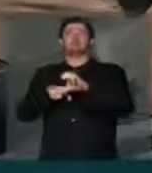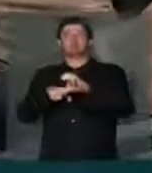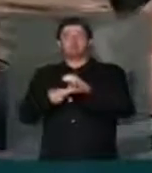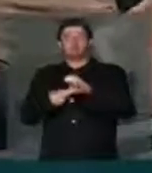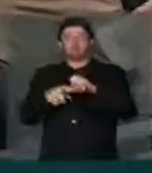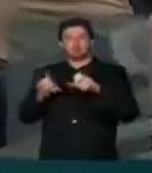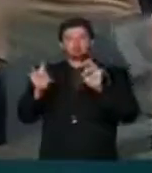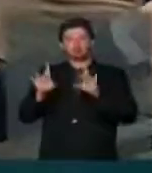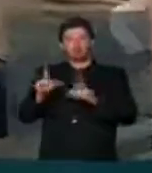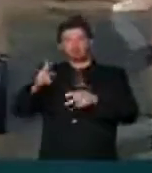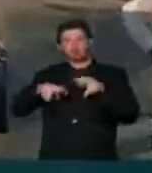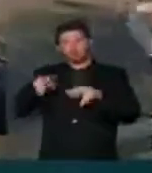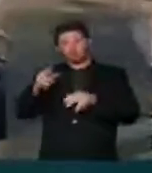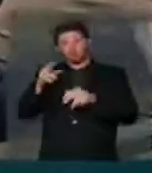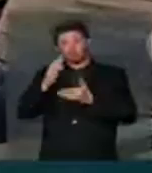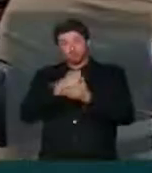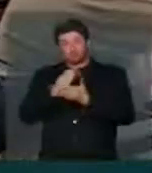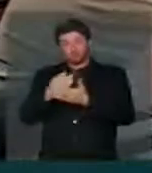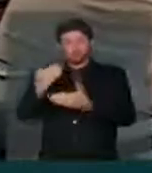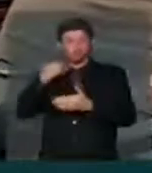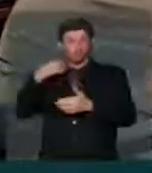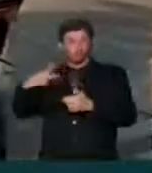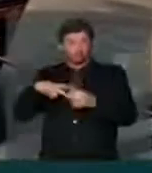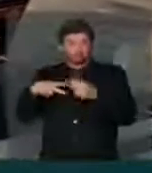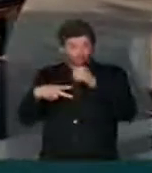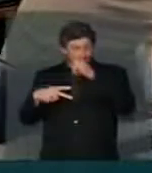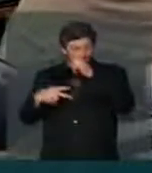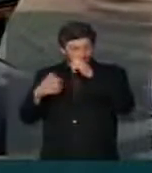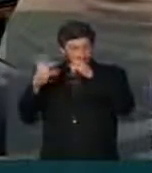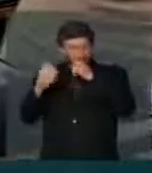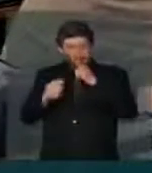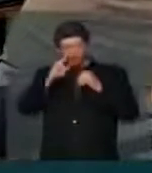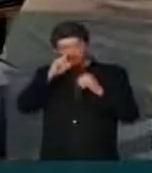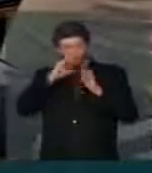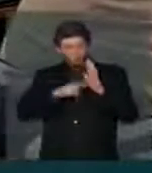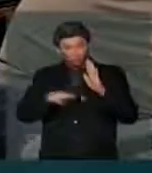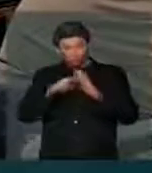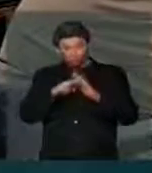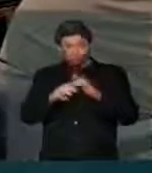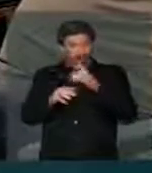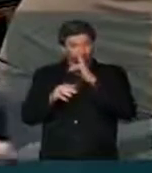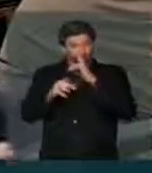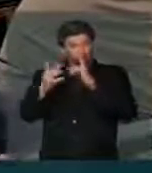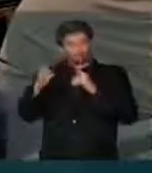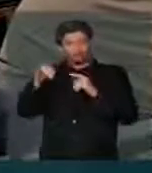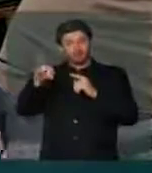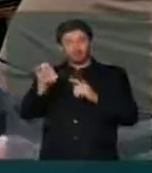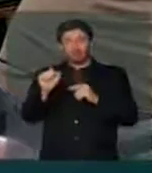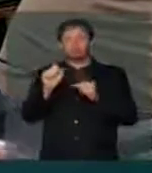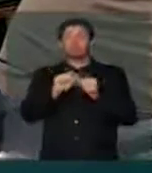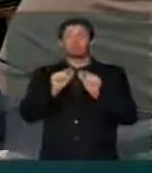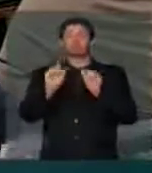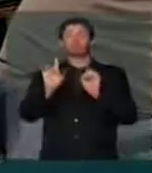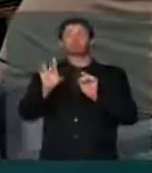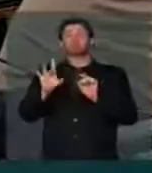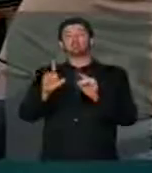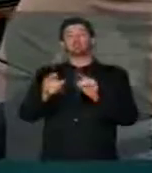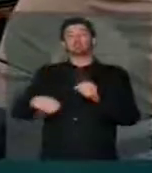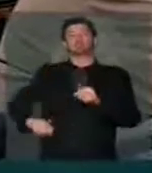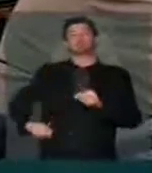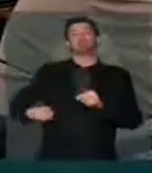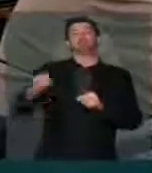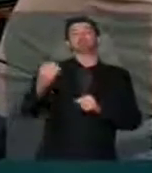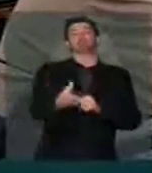de uma análise de crédito de um banco privado, que assuma todo o risco da operação e o BNDES só faça, na verdade, o desembolso